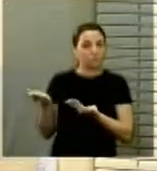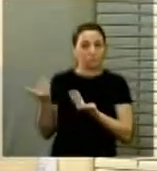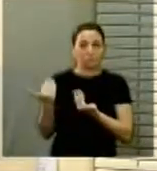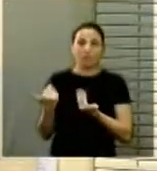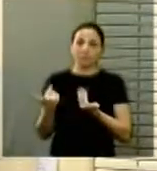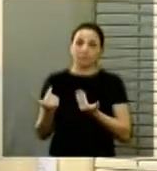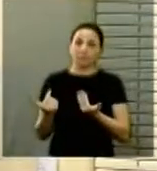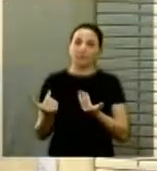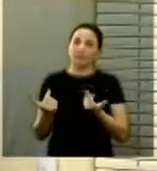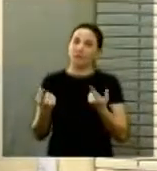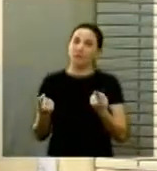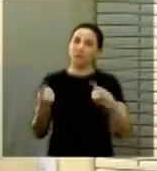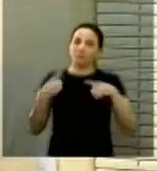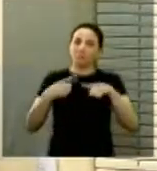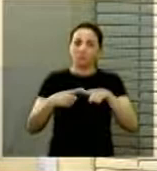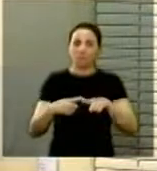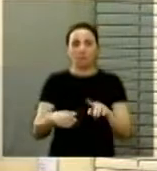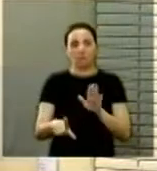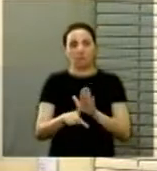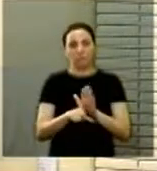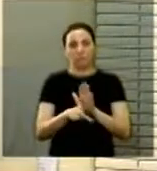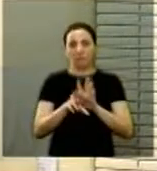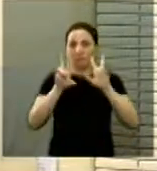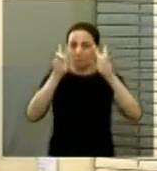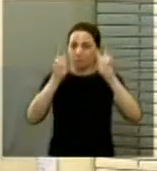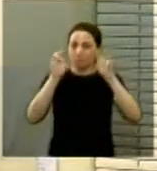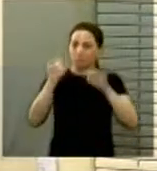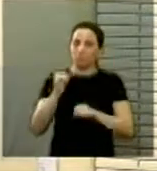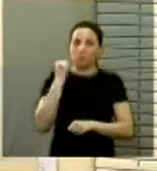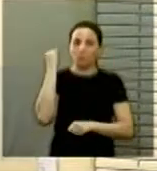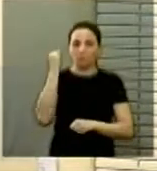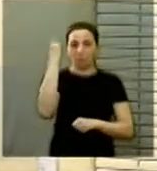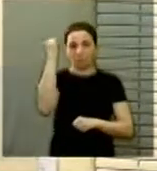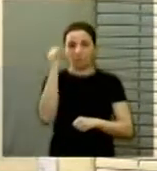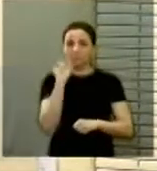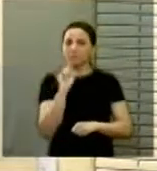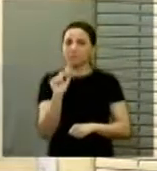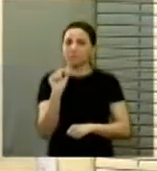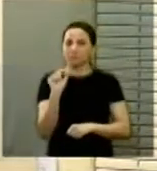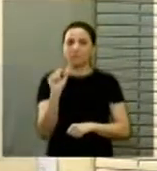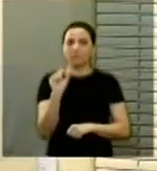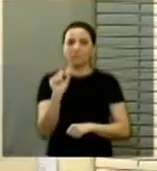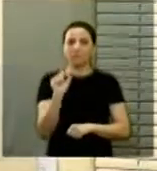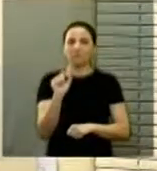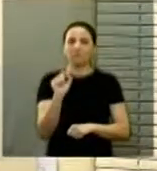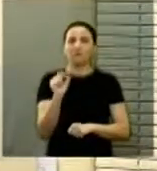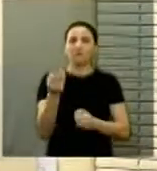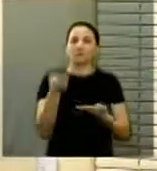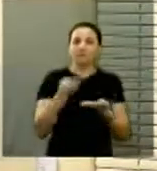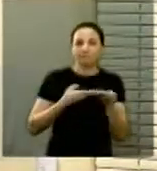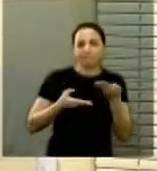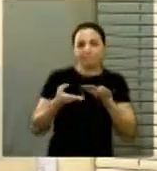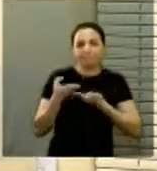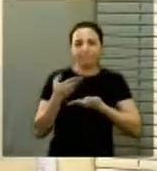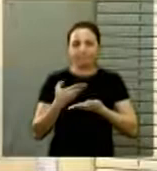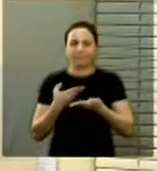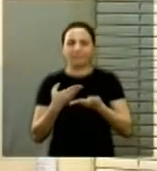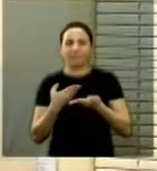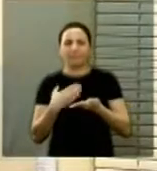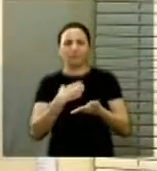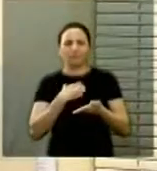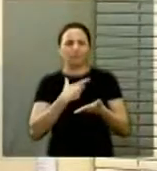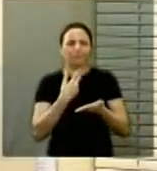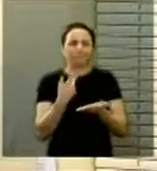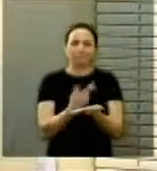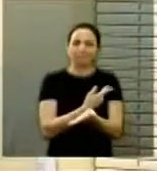conflito com a lei, que fala de um assunto, acho que é bastante pertinente, que vem sendo tratado, acho que de uma forma torta,